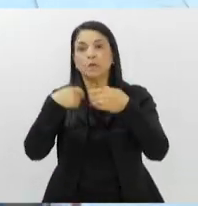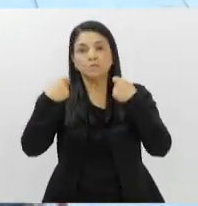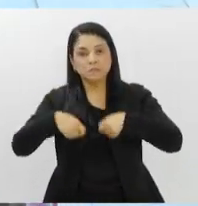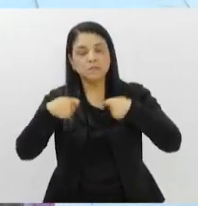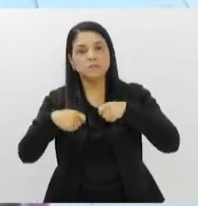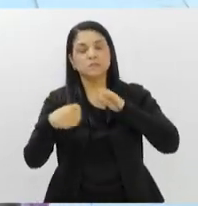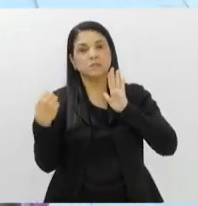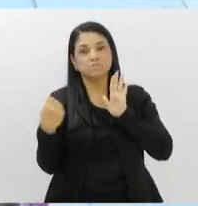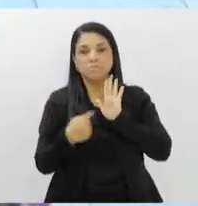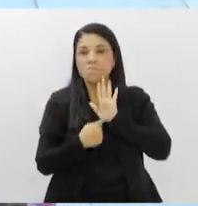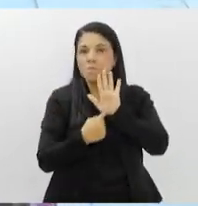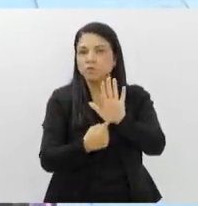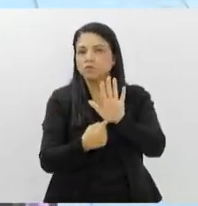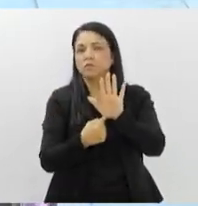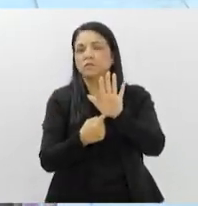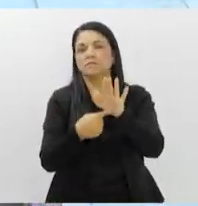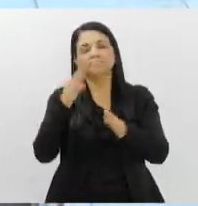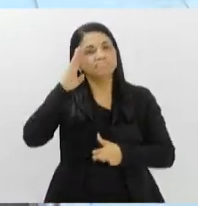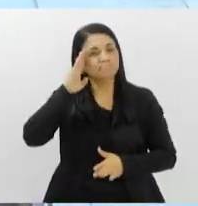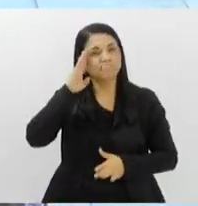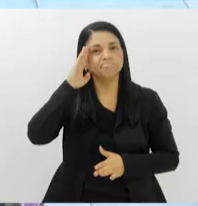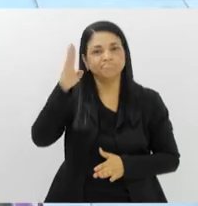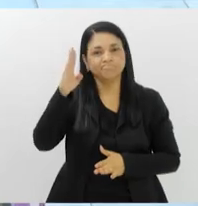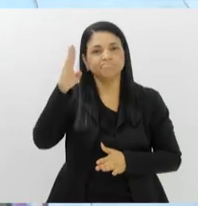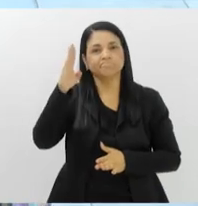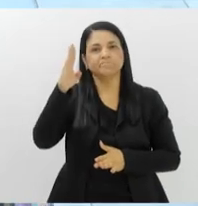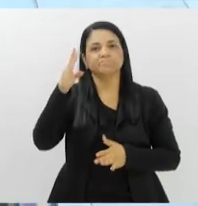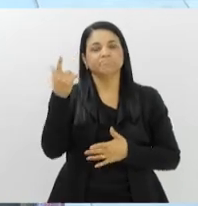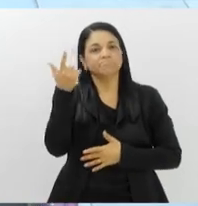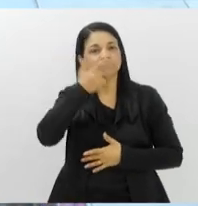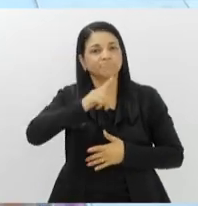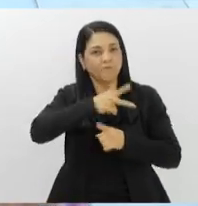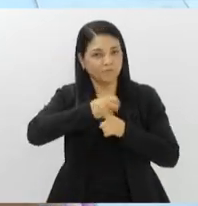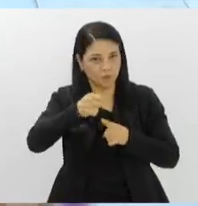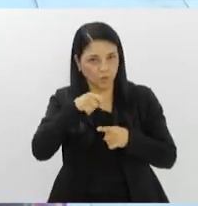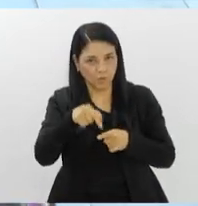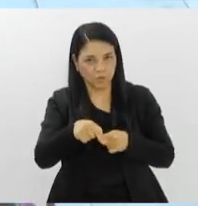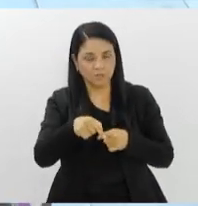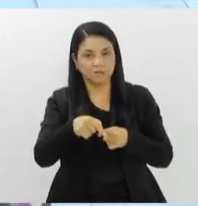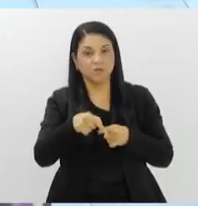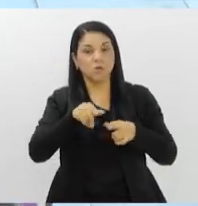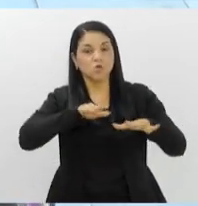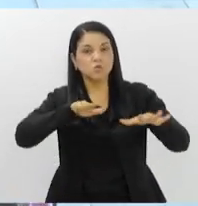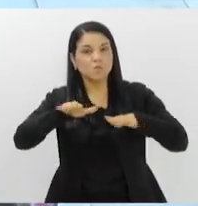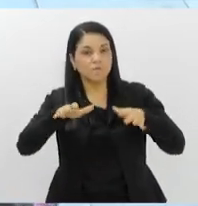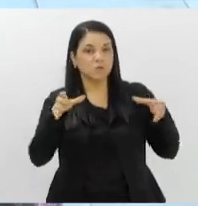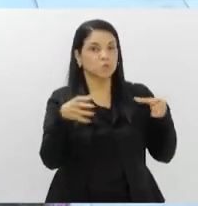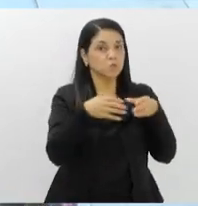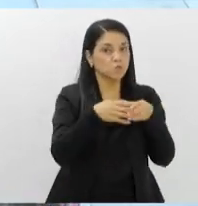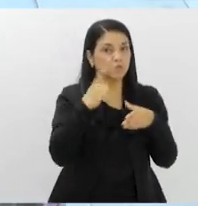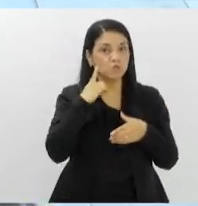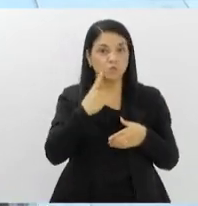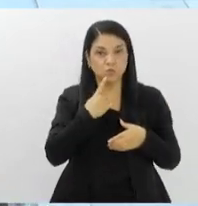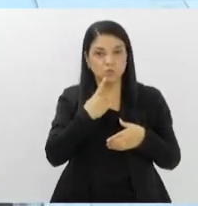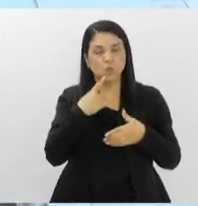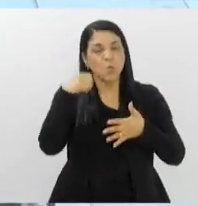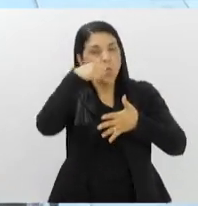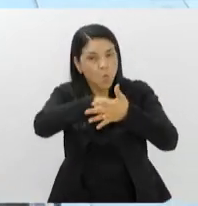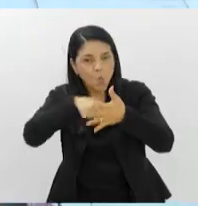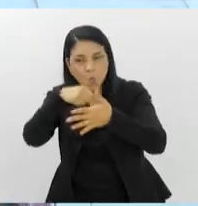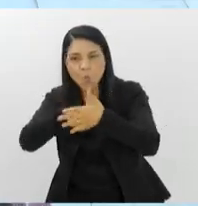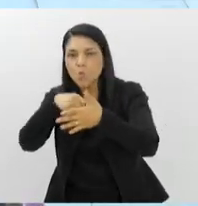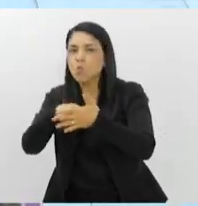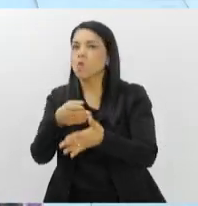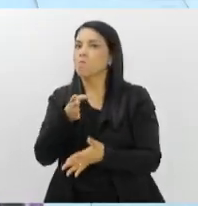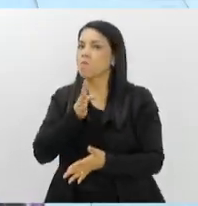destacar o princípio dessa conquista. Foram os movimentos surdos que lutaram muito por esse